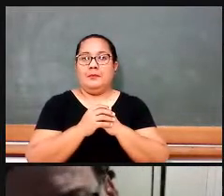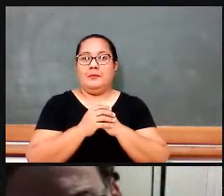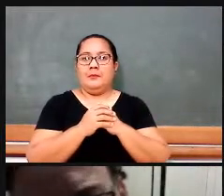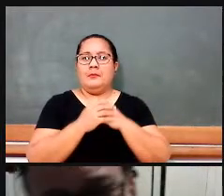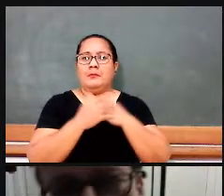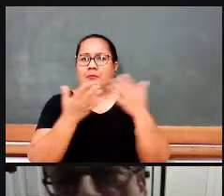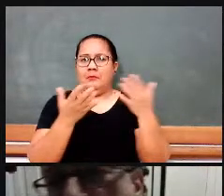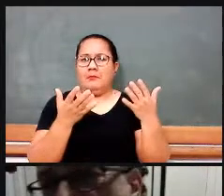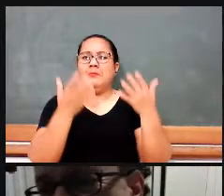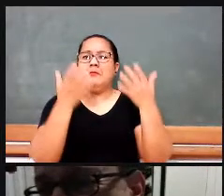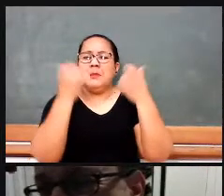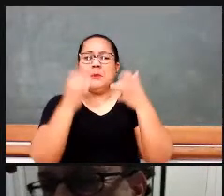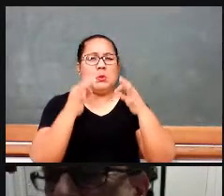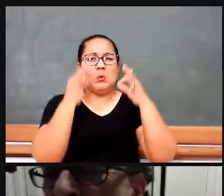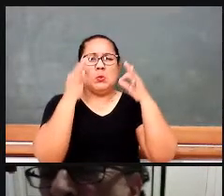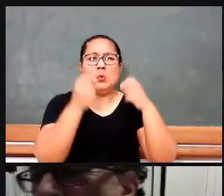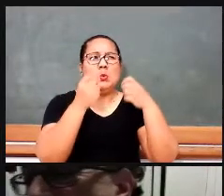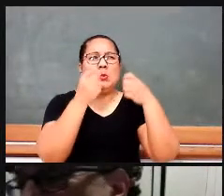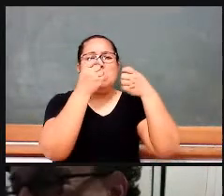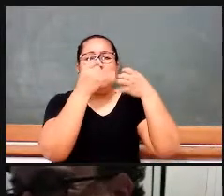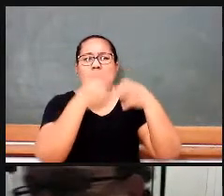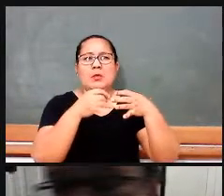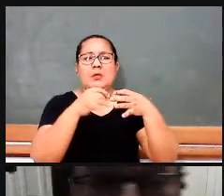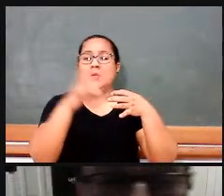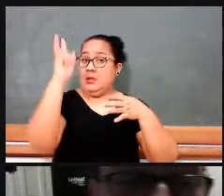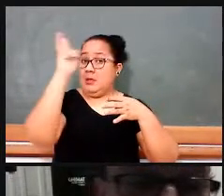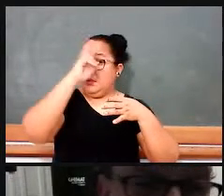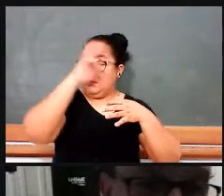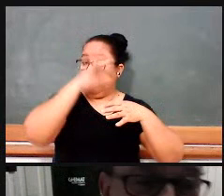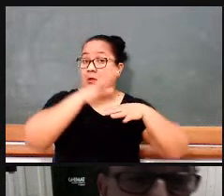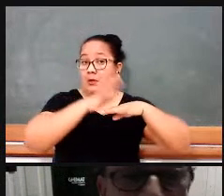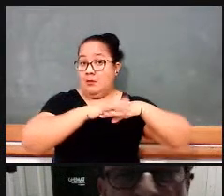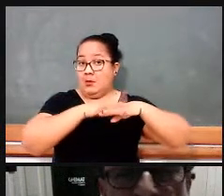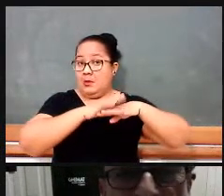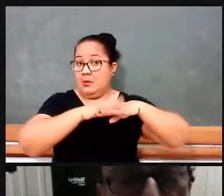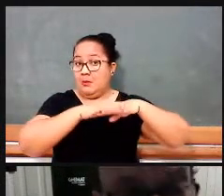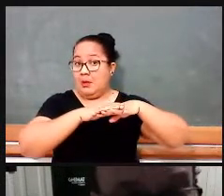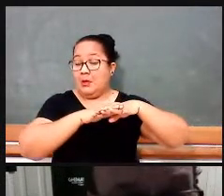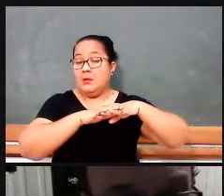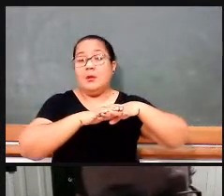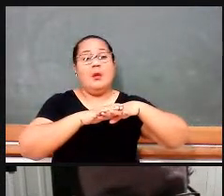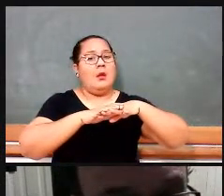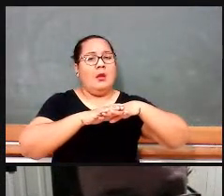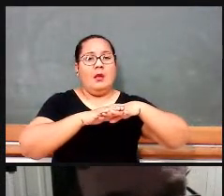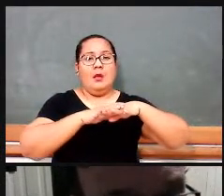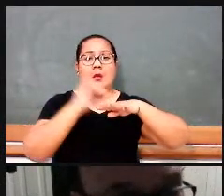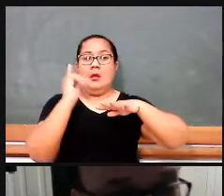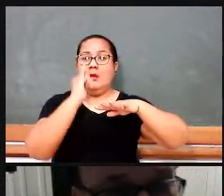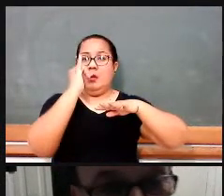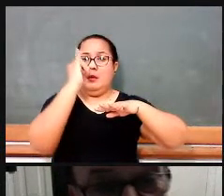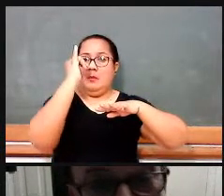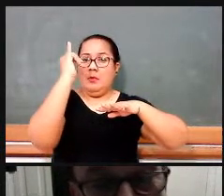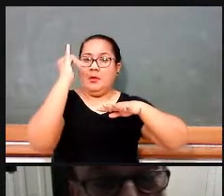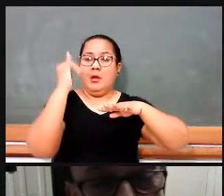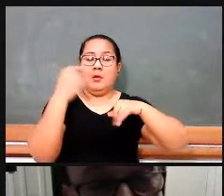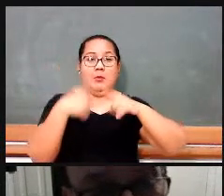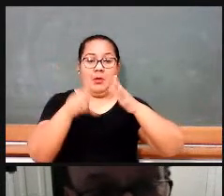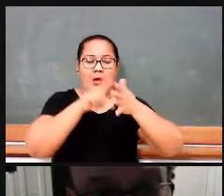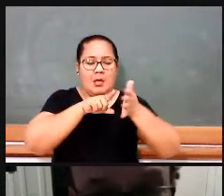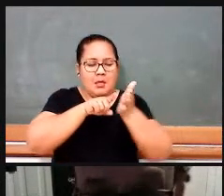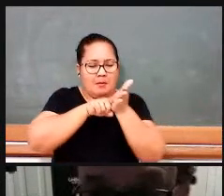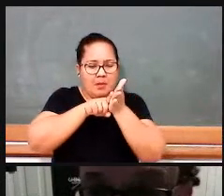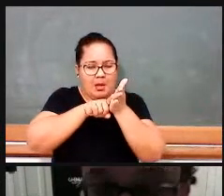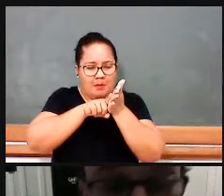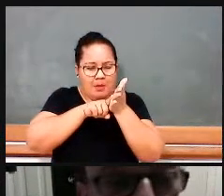parte primeira, longínqua, da história, nós trabalhamos com isso, pesquisamos, escrevemos dois